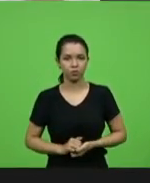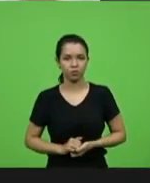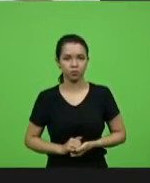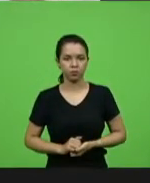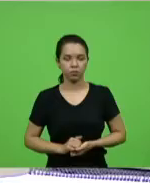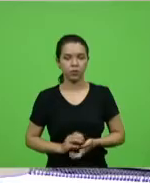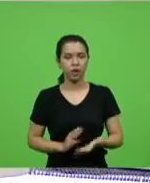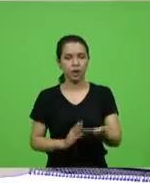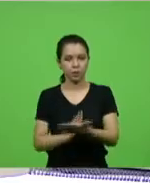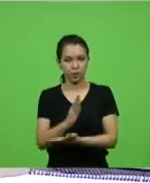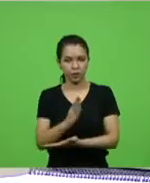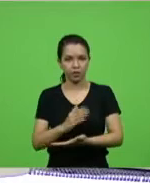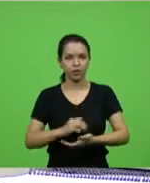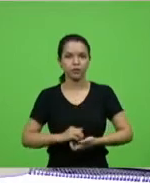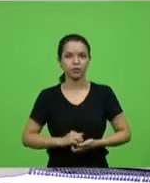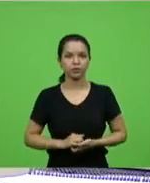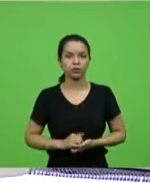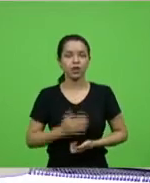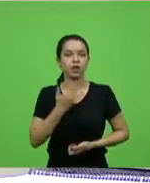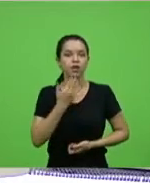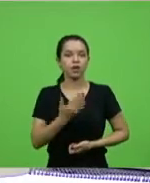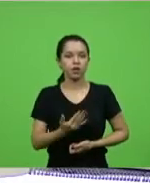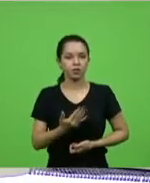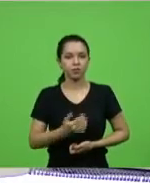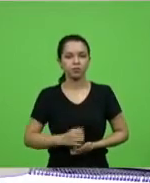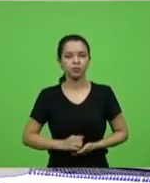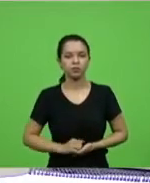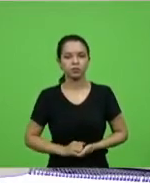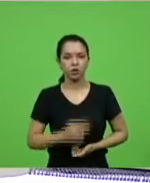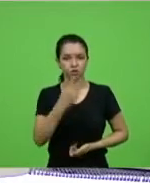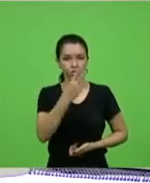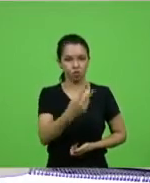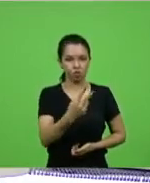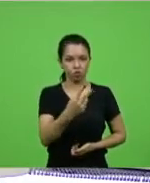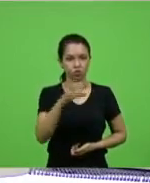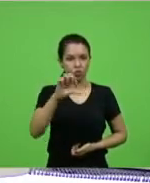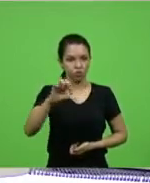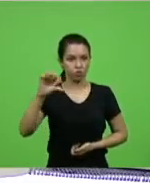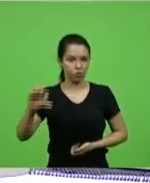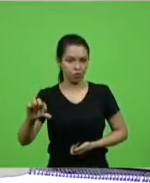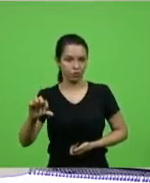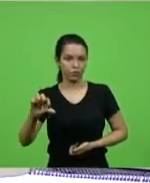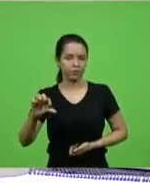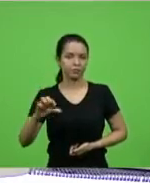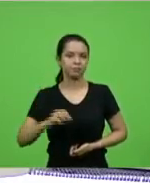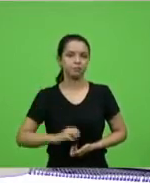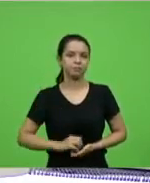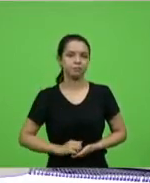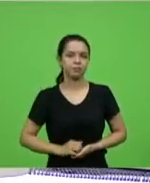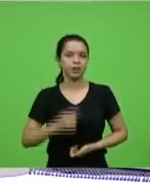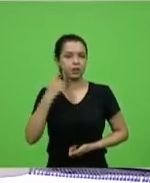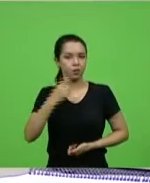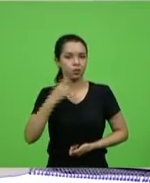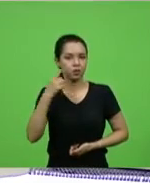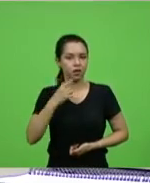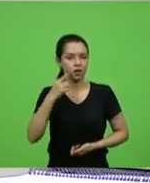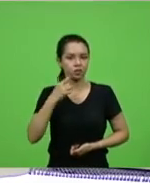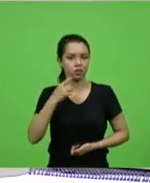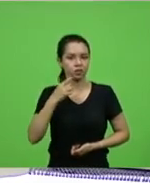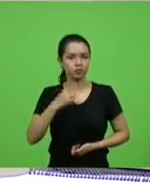aprovado. requerimentos, requerimento 299, deputada Dirce